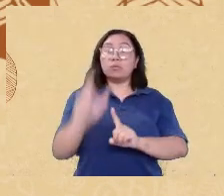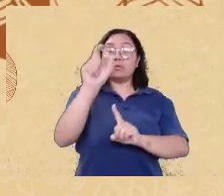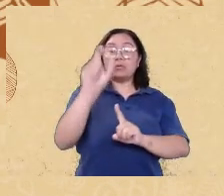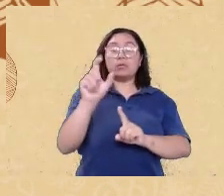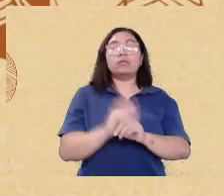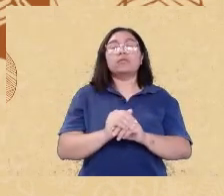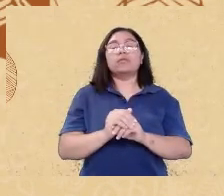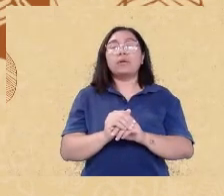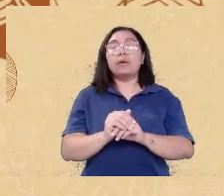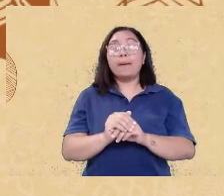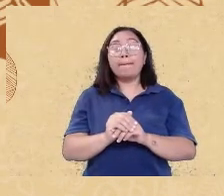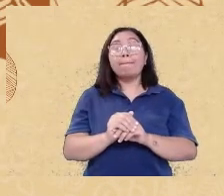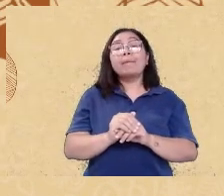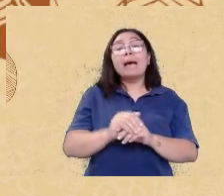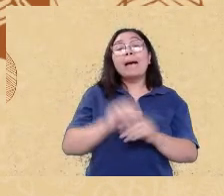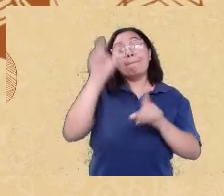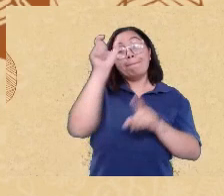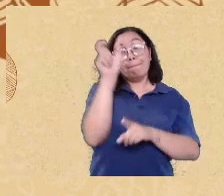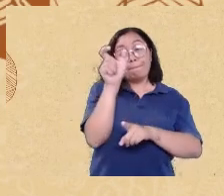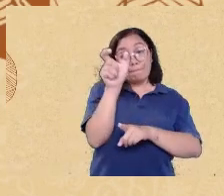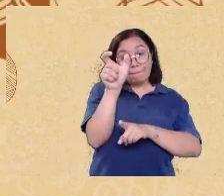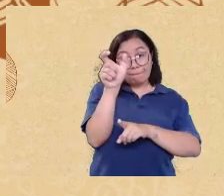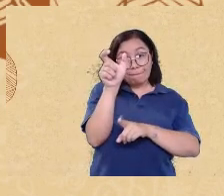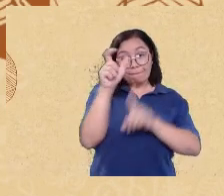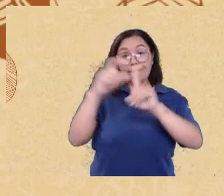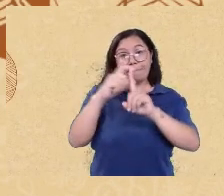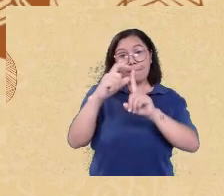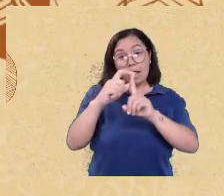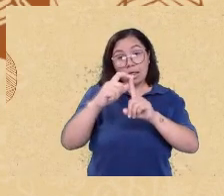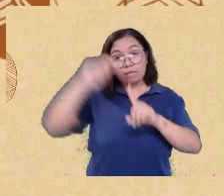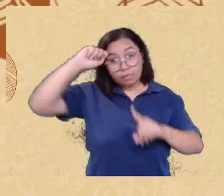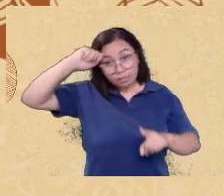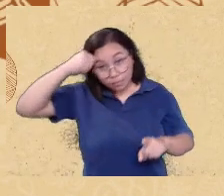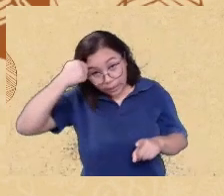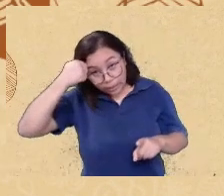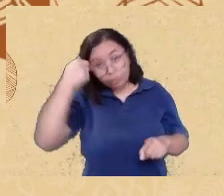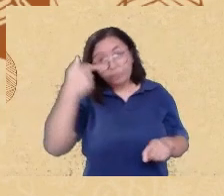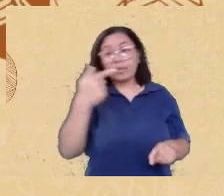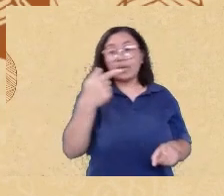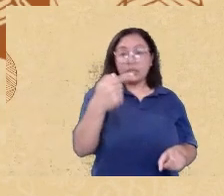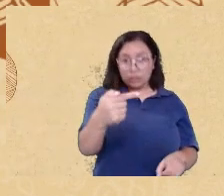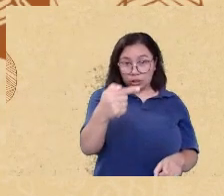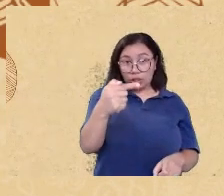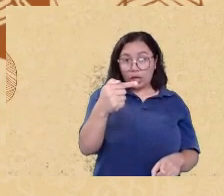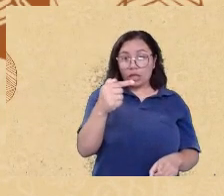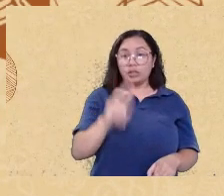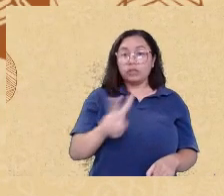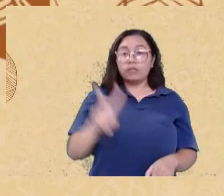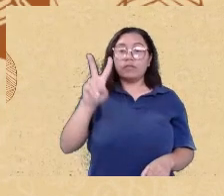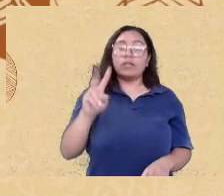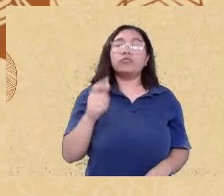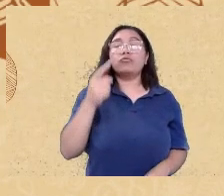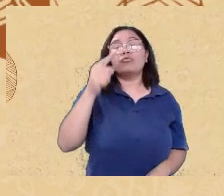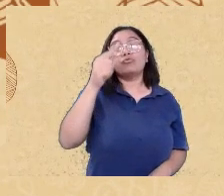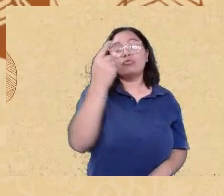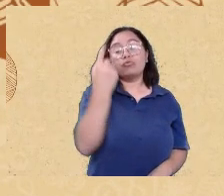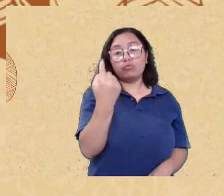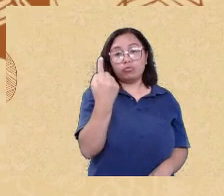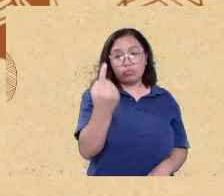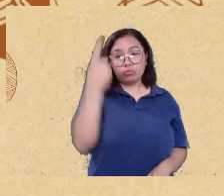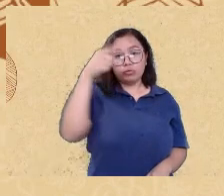preto apareceu sete ocorrências representando 1,4% apenas desses estudos